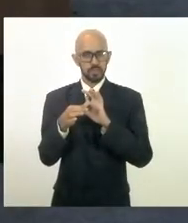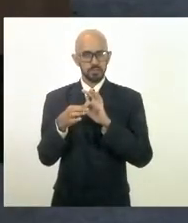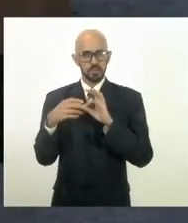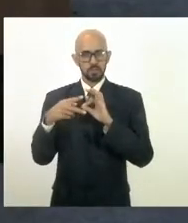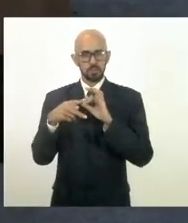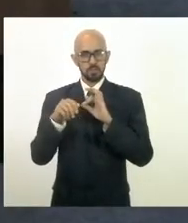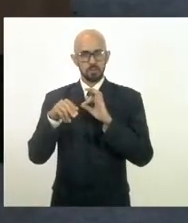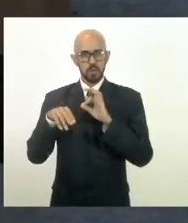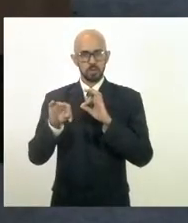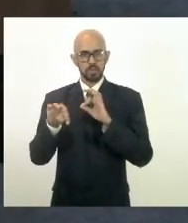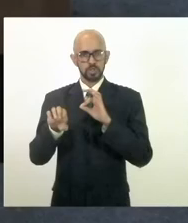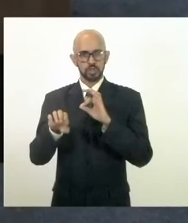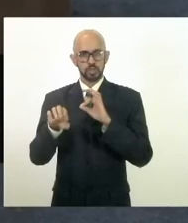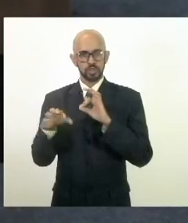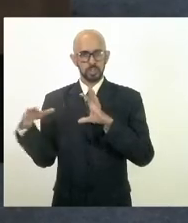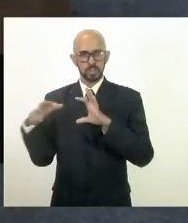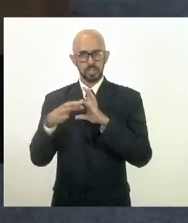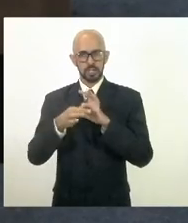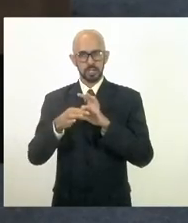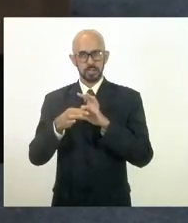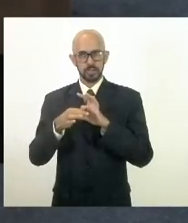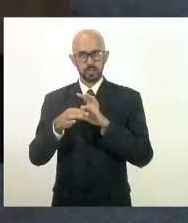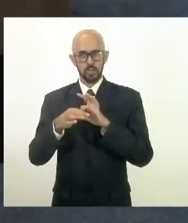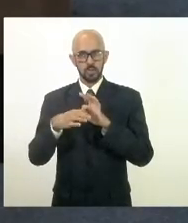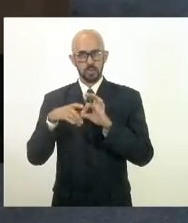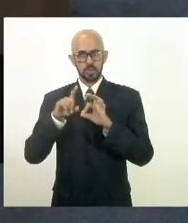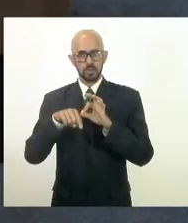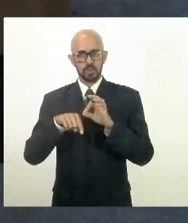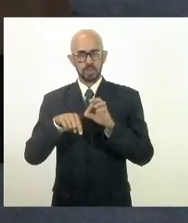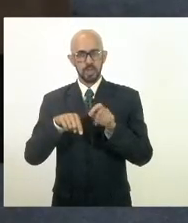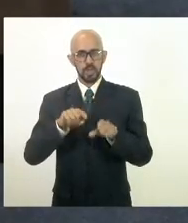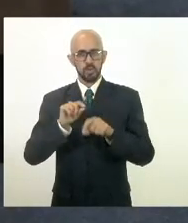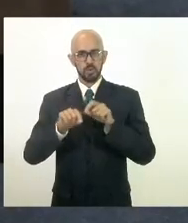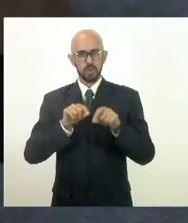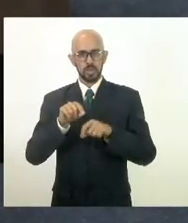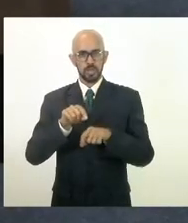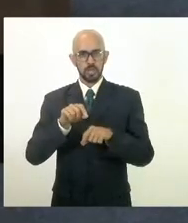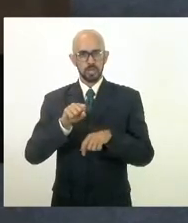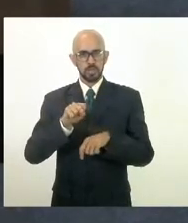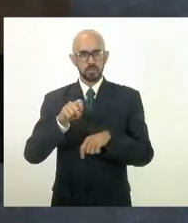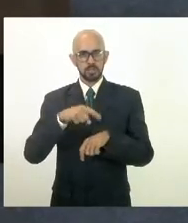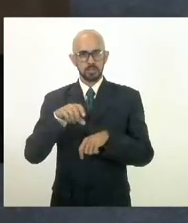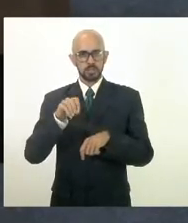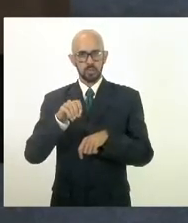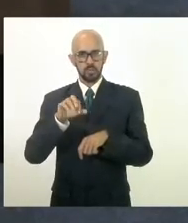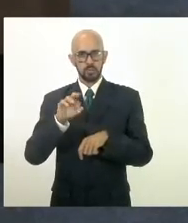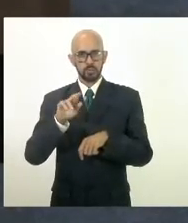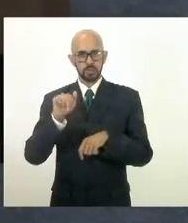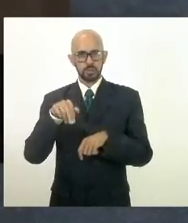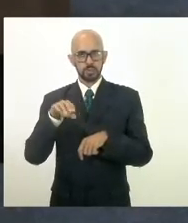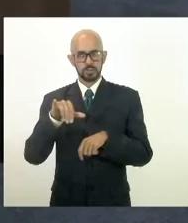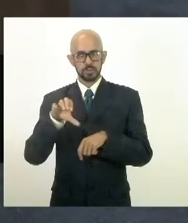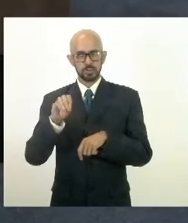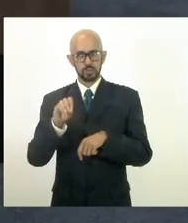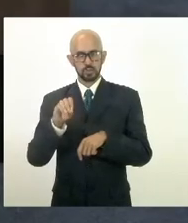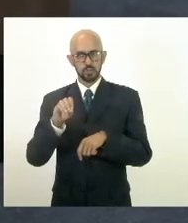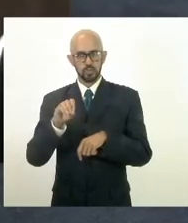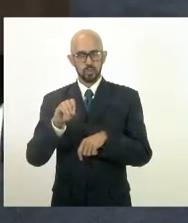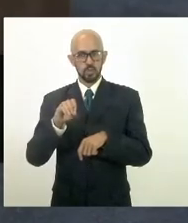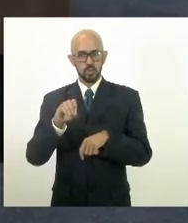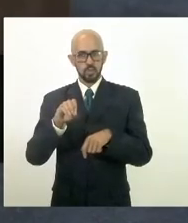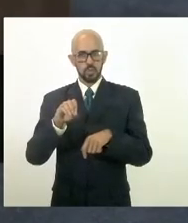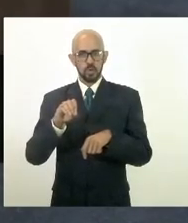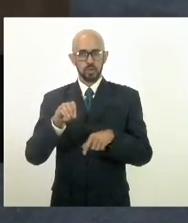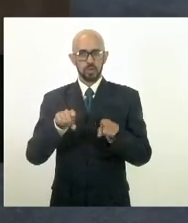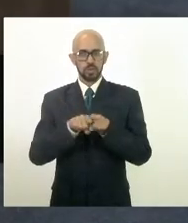liga os municípios, Gustavo Dmit, de São Francisco Tabapuano e São João da Barra. Ponte essa que a empresa Premag